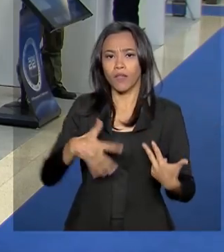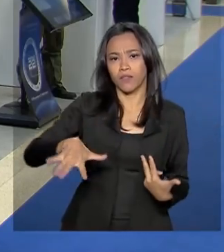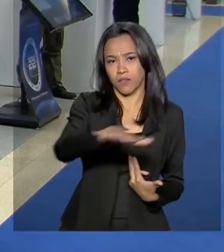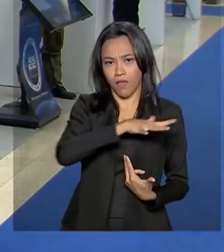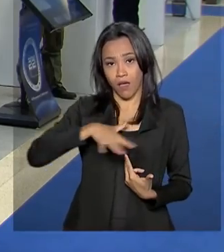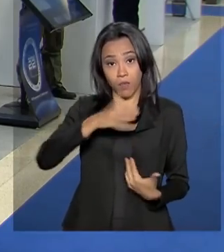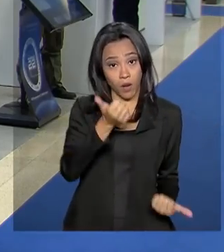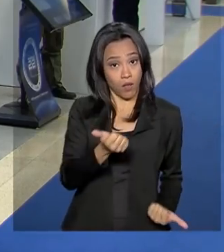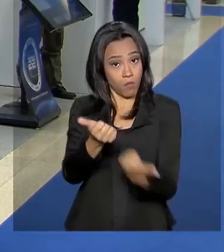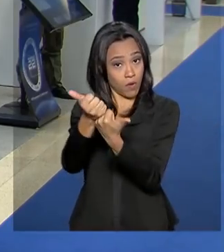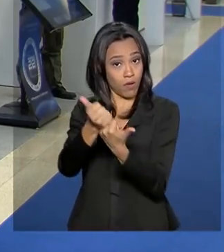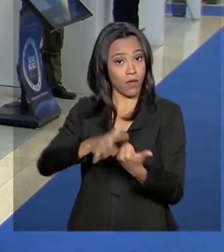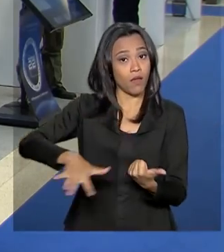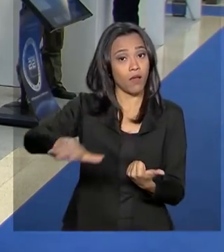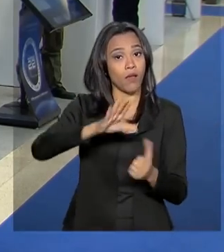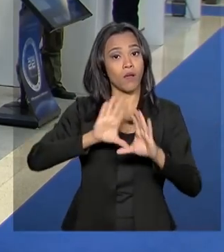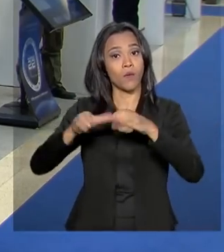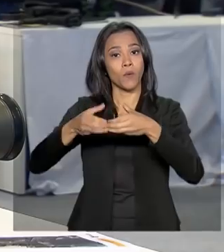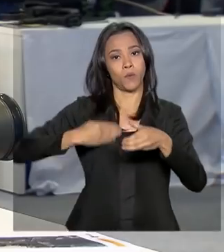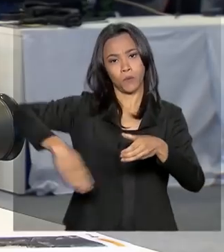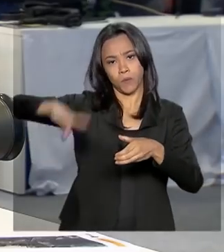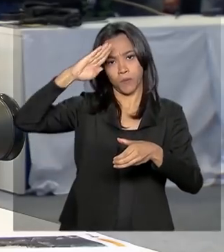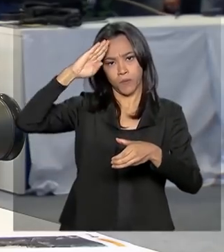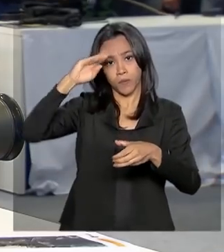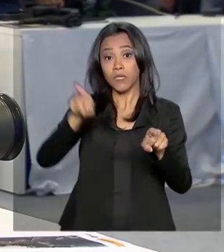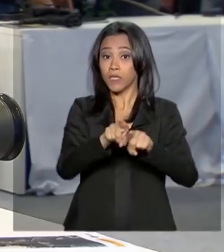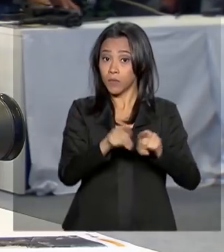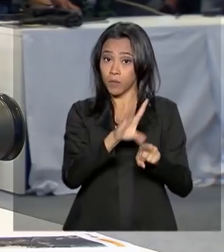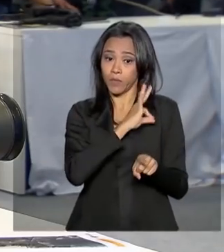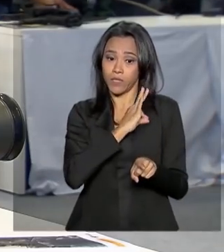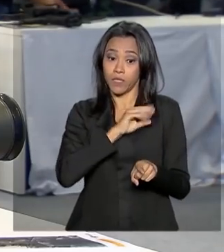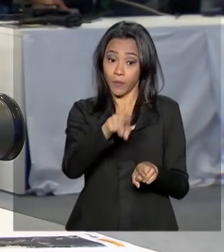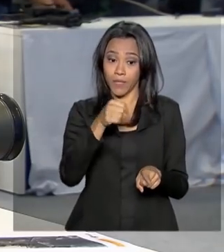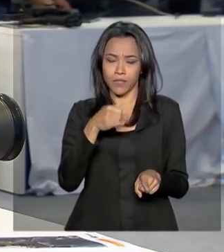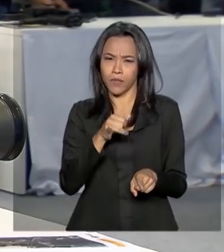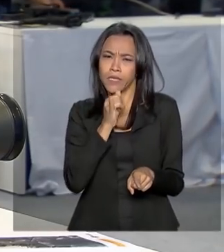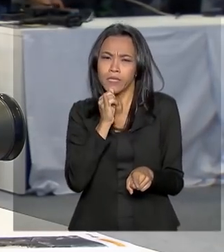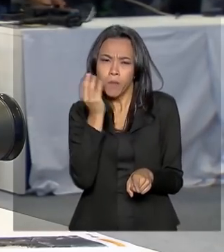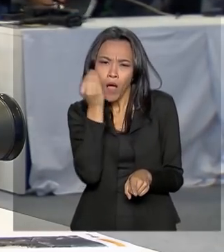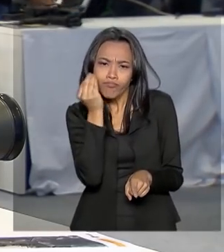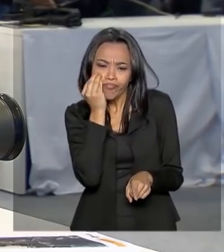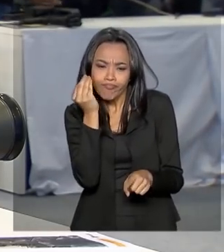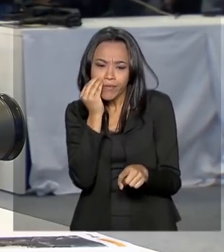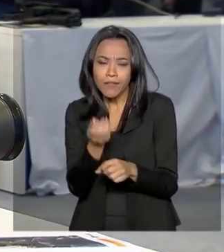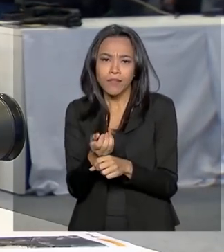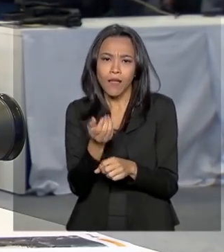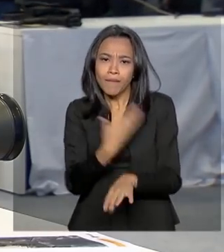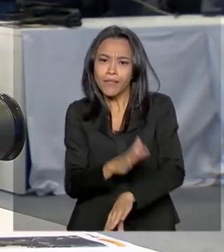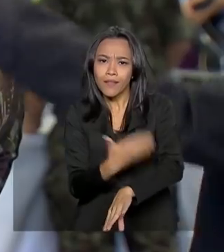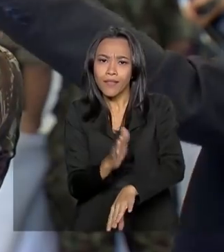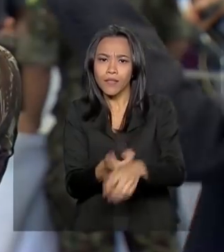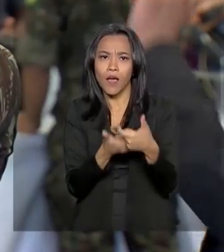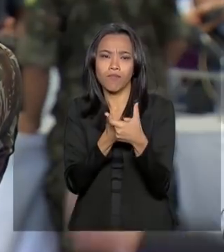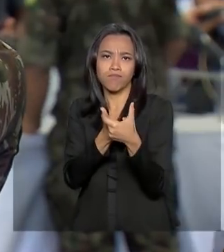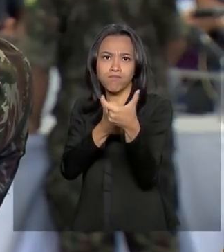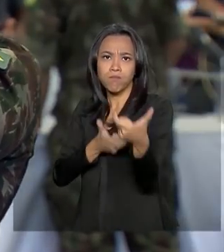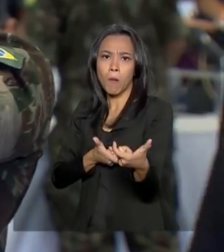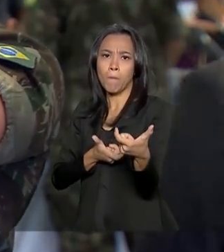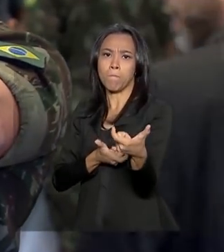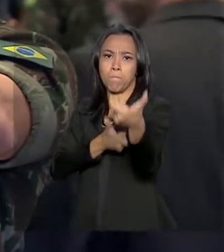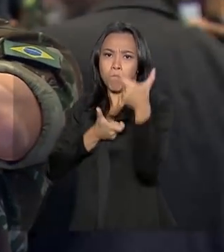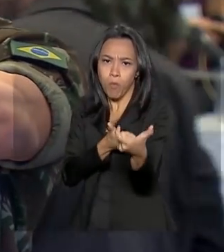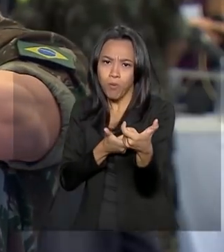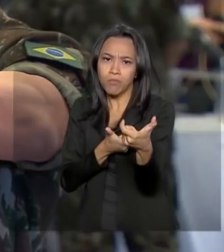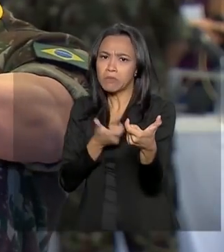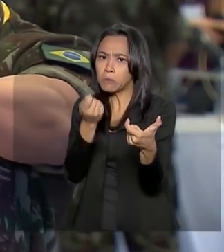ajudar no trabalho das Forças Armadas e da Polícia. Com esse simulador, por exemplo, é possível treinar o uso da bazuca, sem gastos